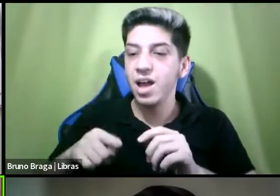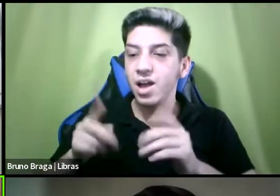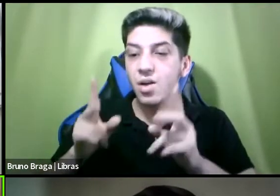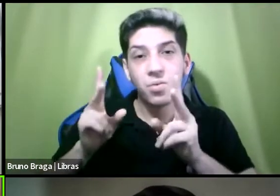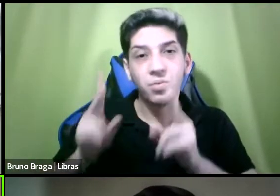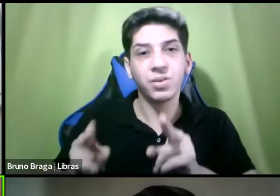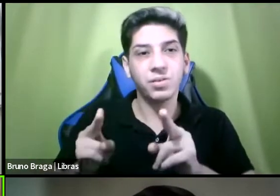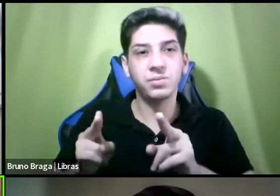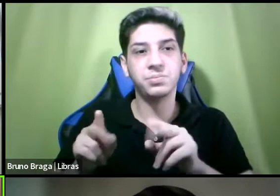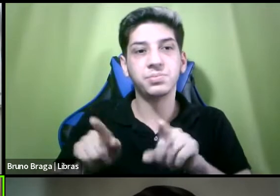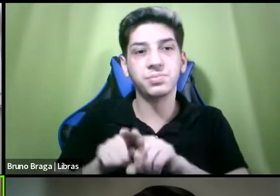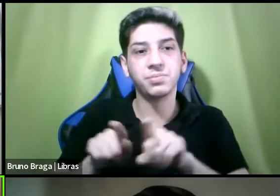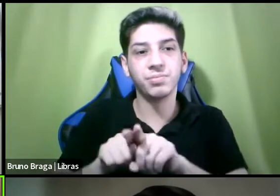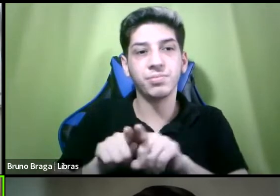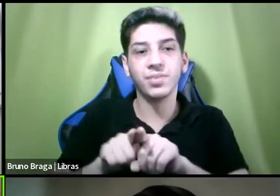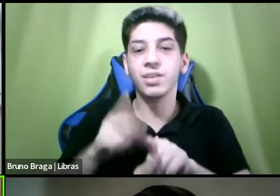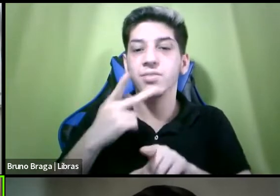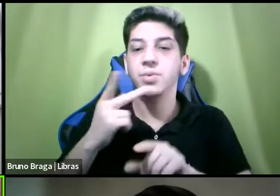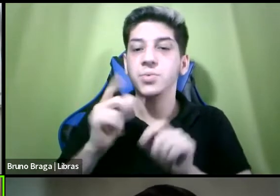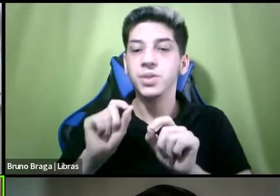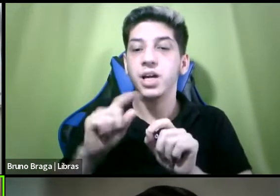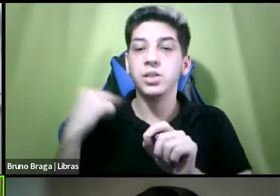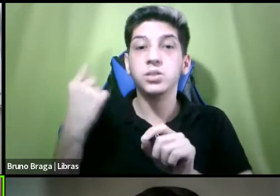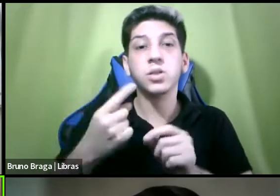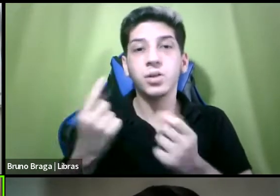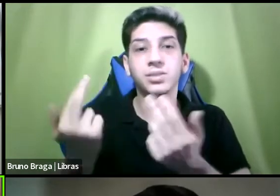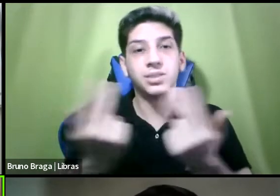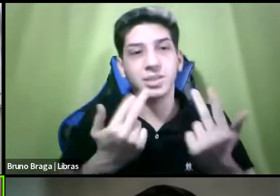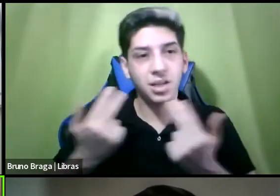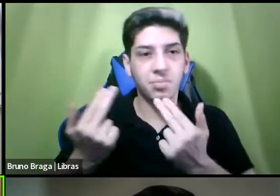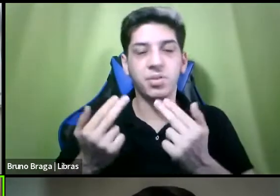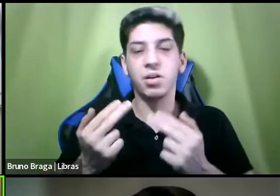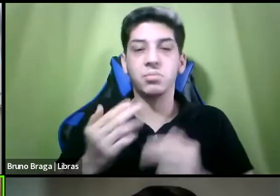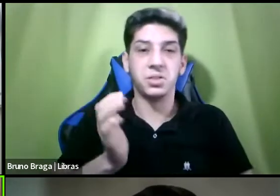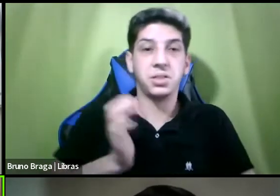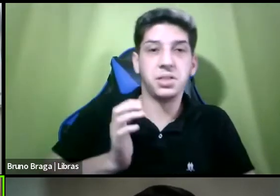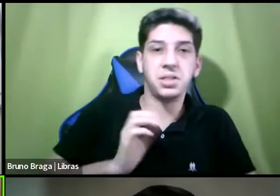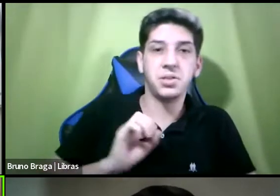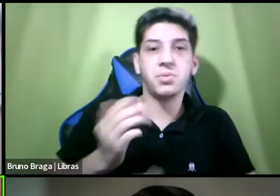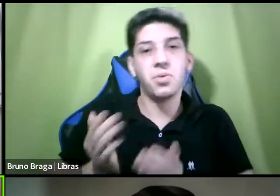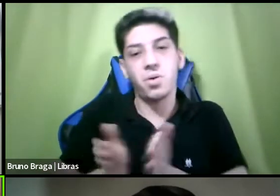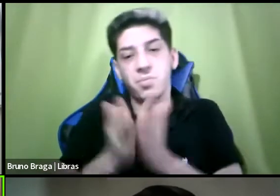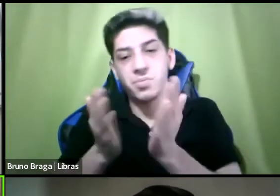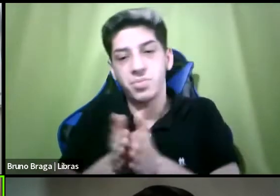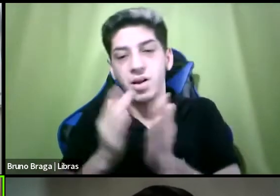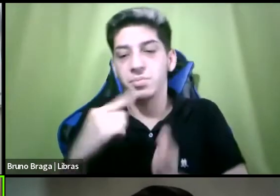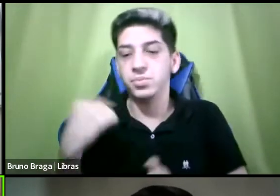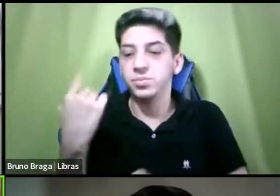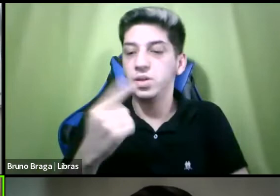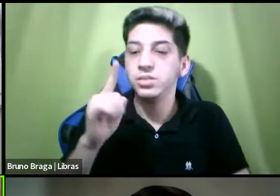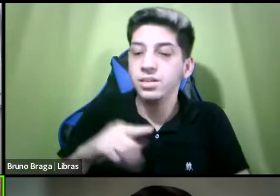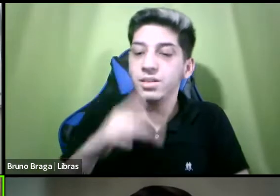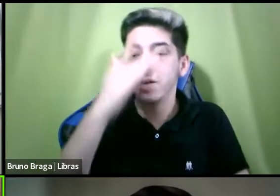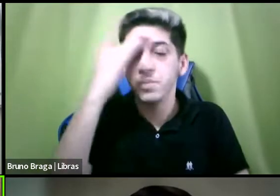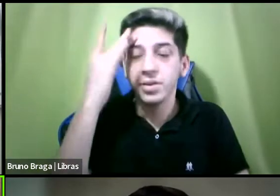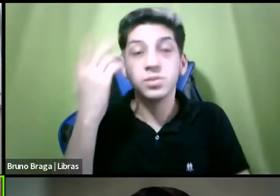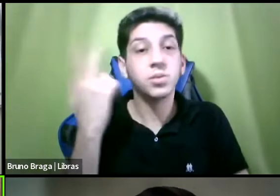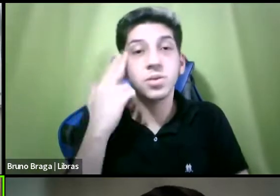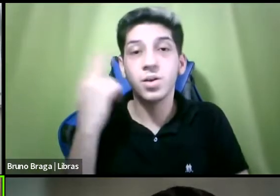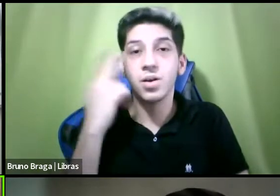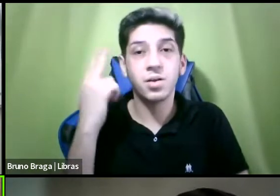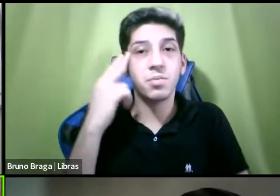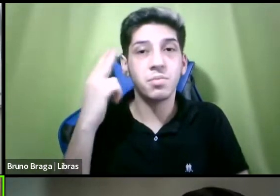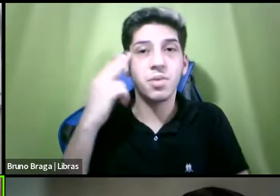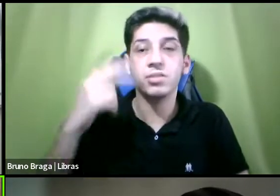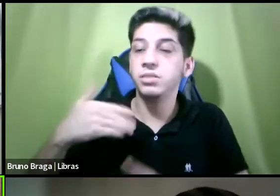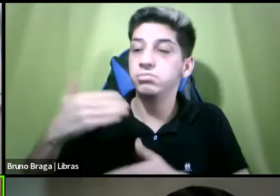e dizendo todos somos iguais sejamos ricos ou pobres nós somos apenas pessoas comuns caminhando